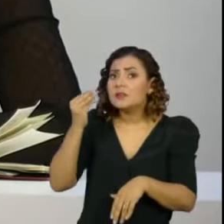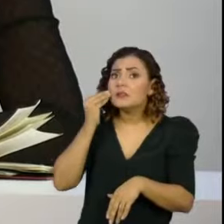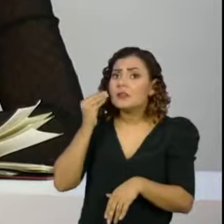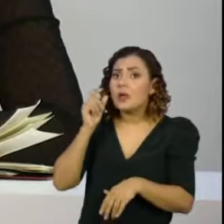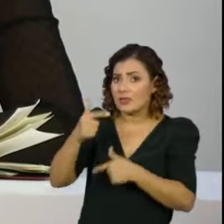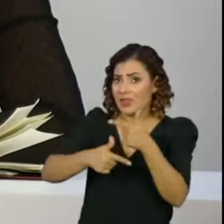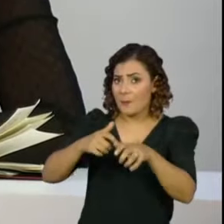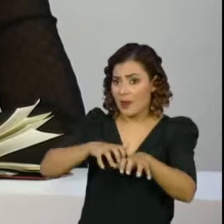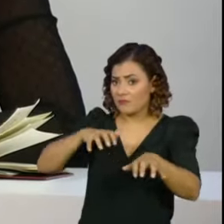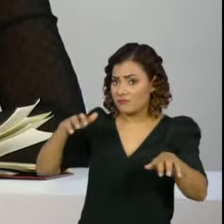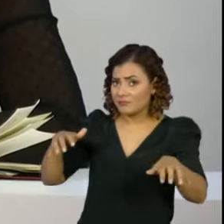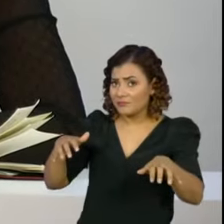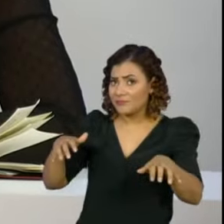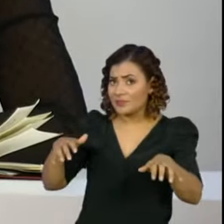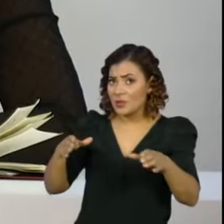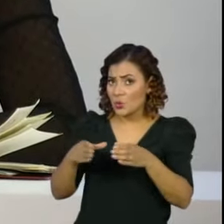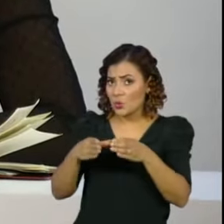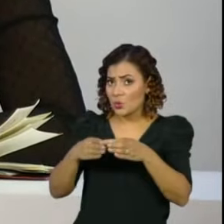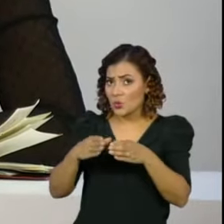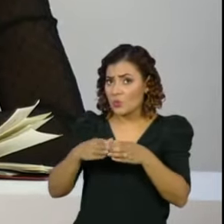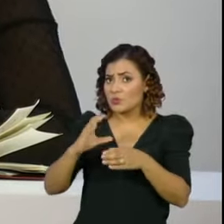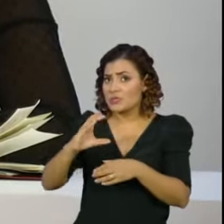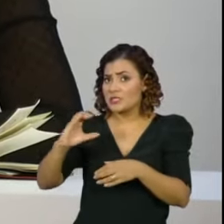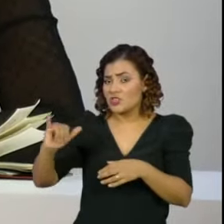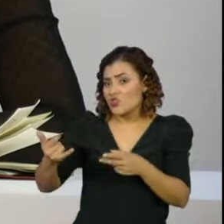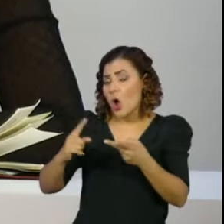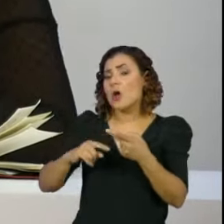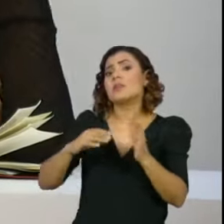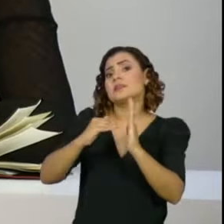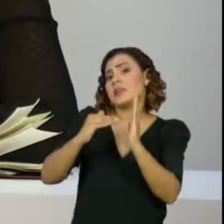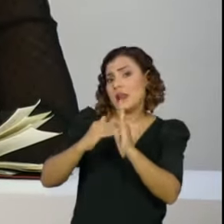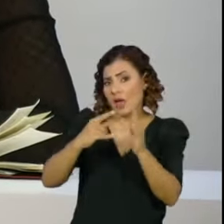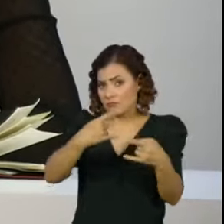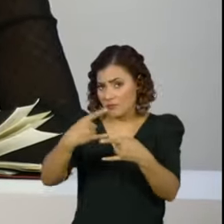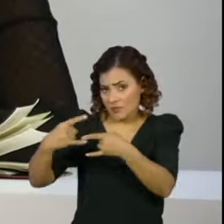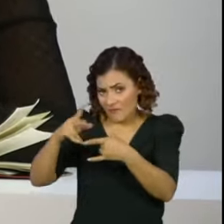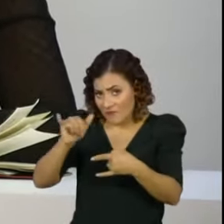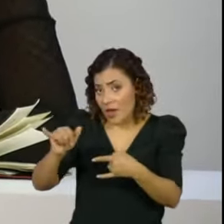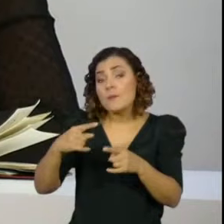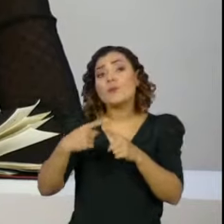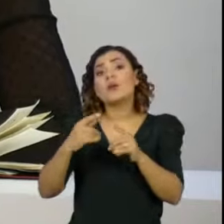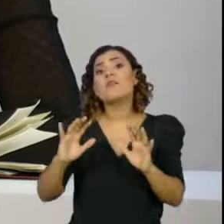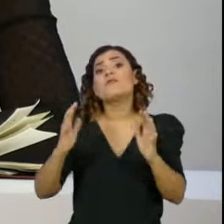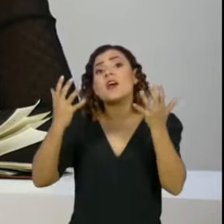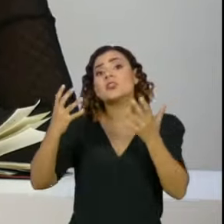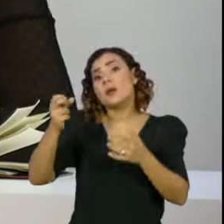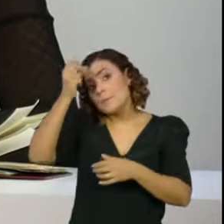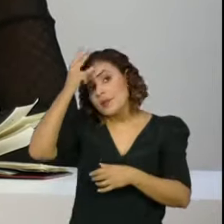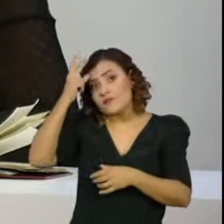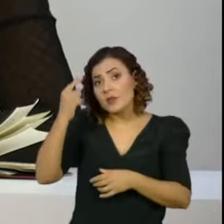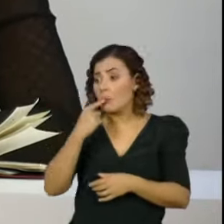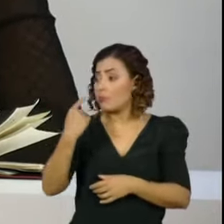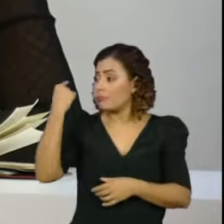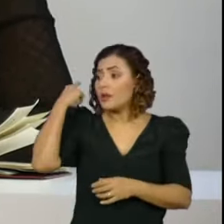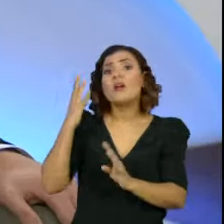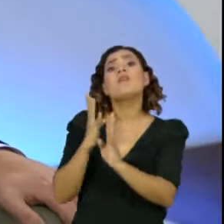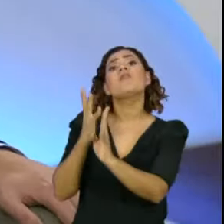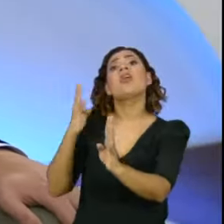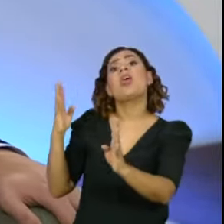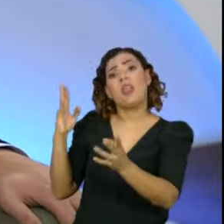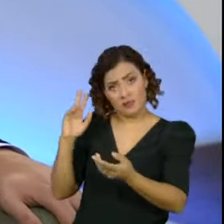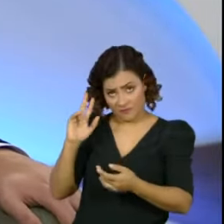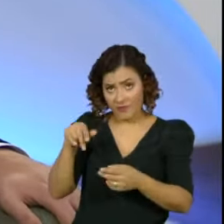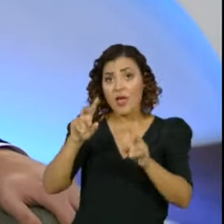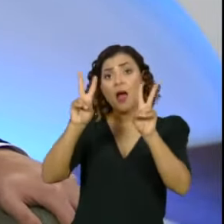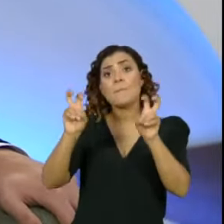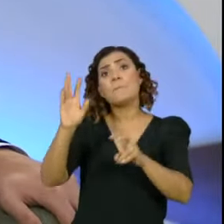remoto nas comissões, no Senado, já que o senhor fechou para visitas, estava uma festa de prefeitos lá nos últimos dias, filas enormes na porta, isso virou